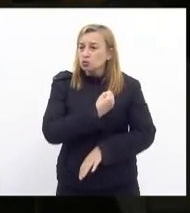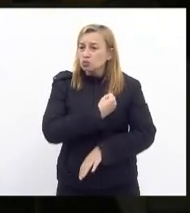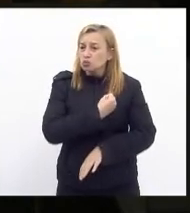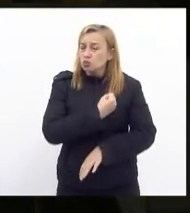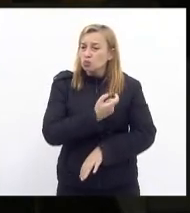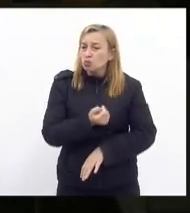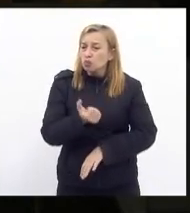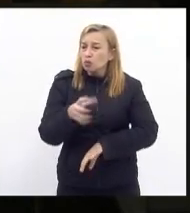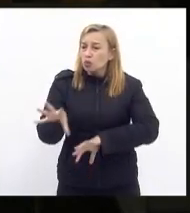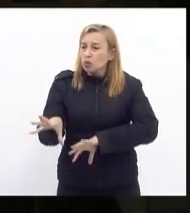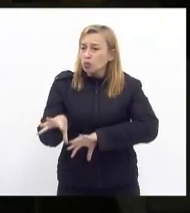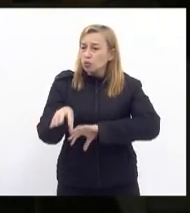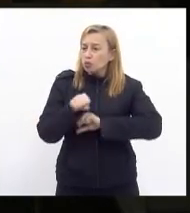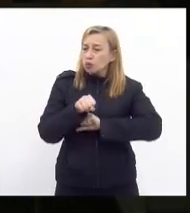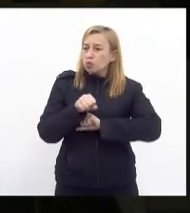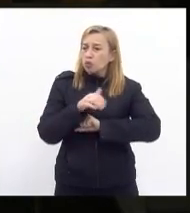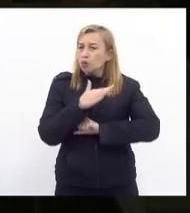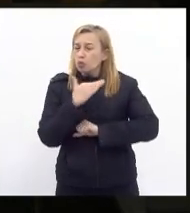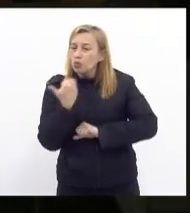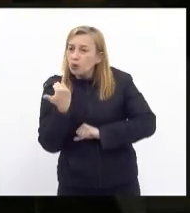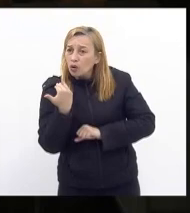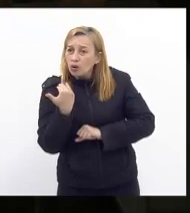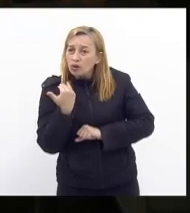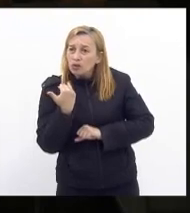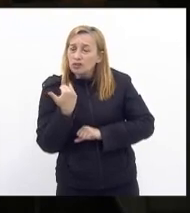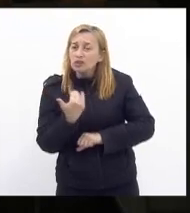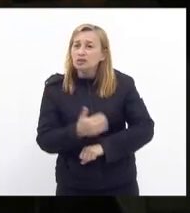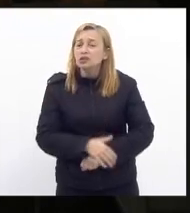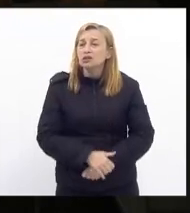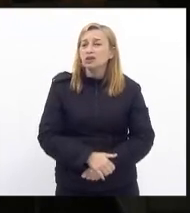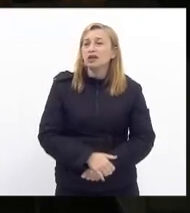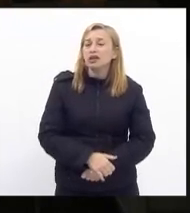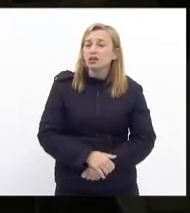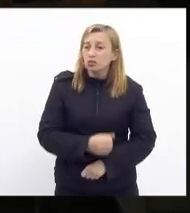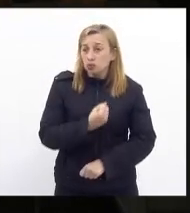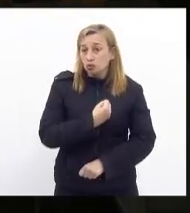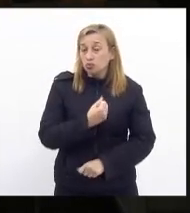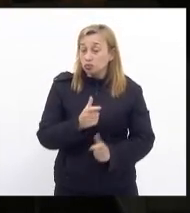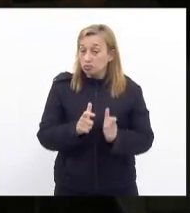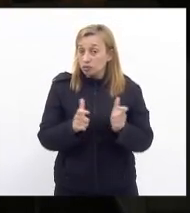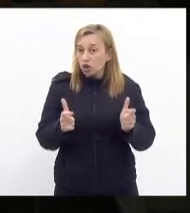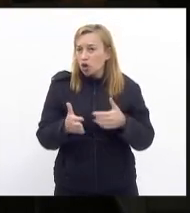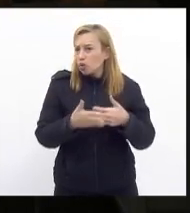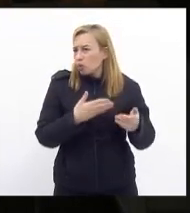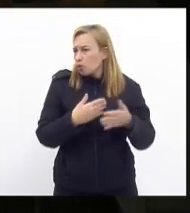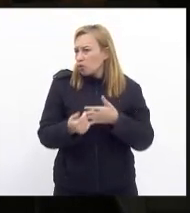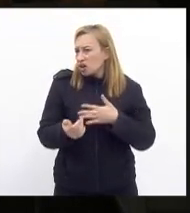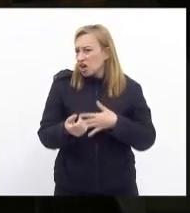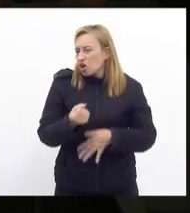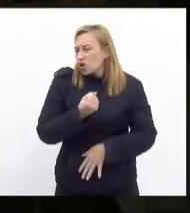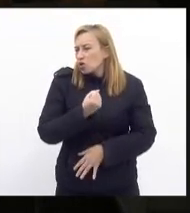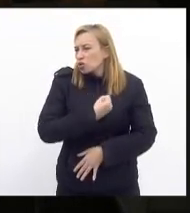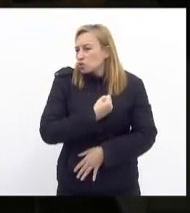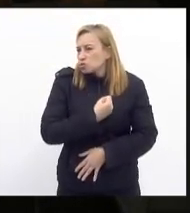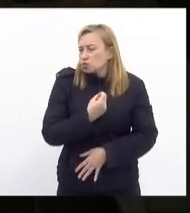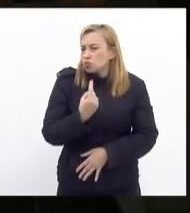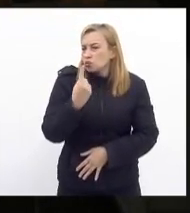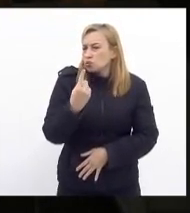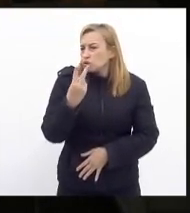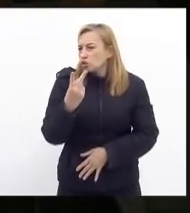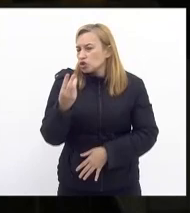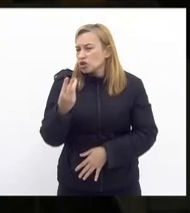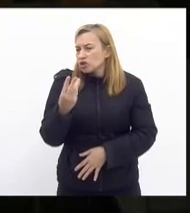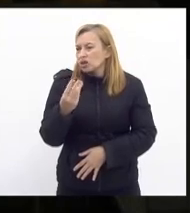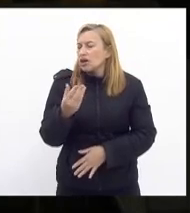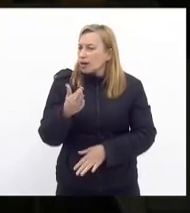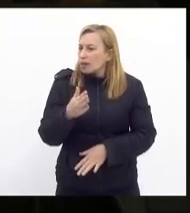de mortes que ainda é muito alto que qualquer morte é dramática centenas de mortes portanto ainda é muita